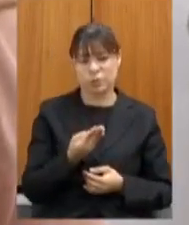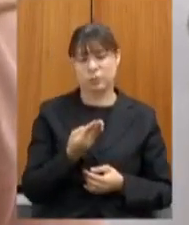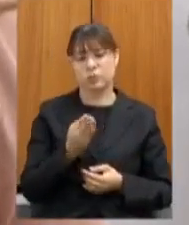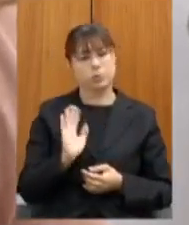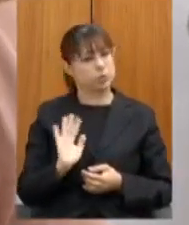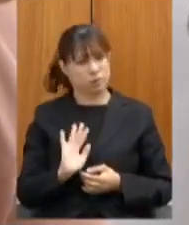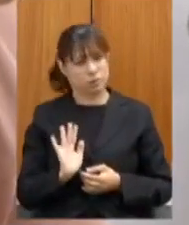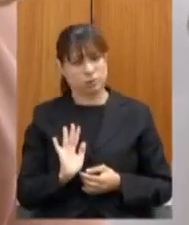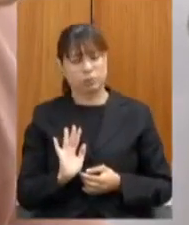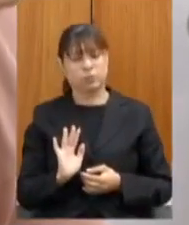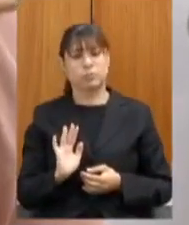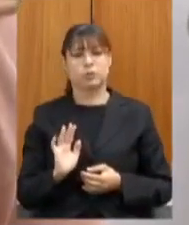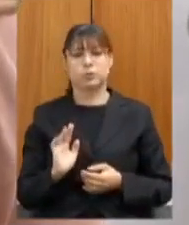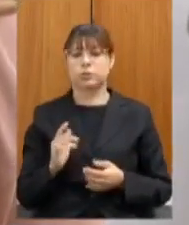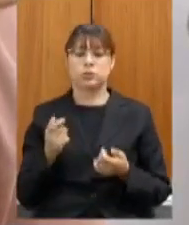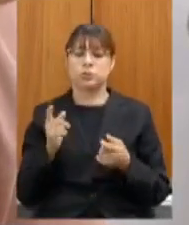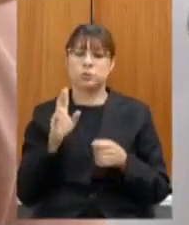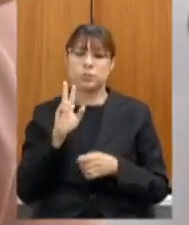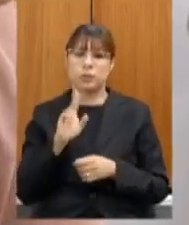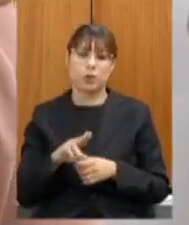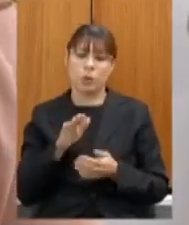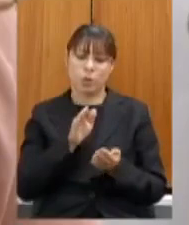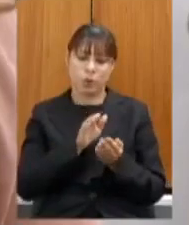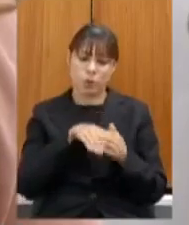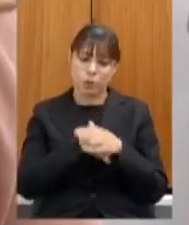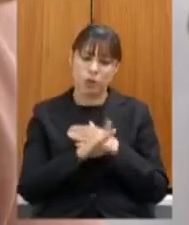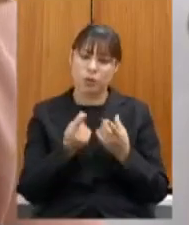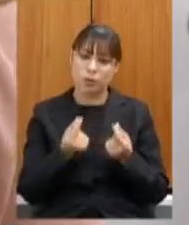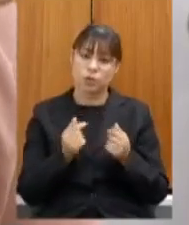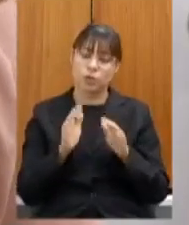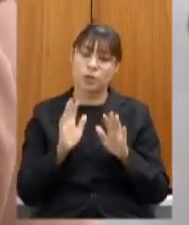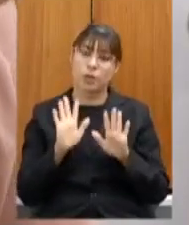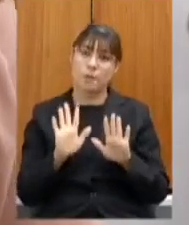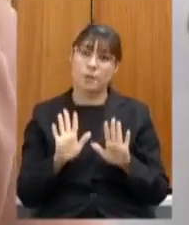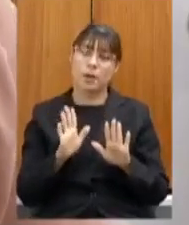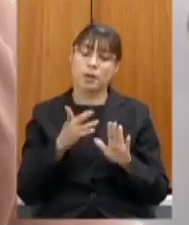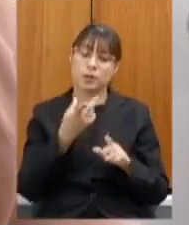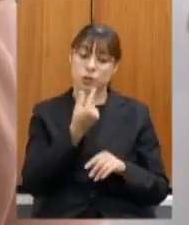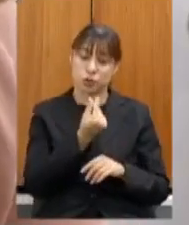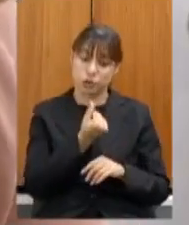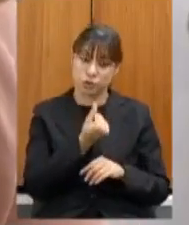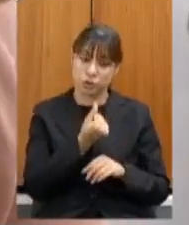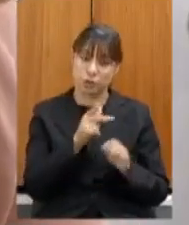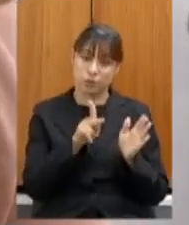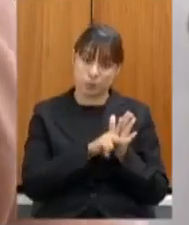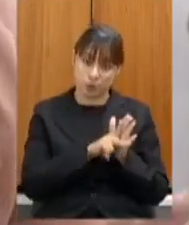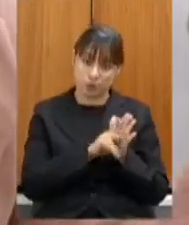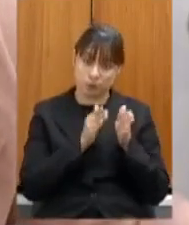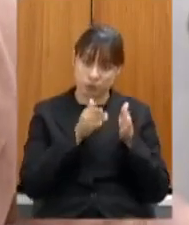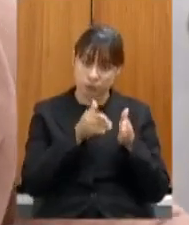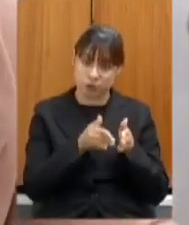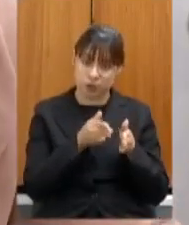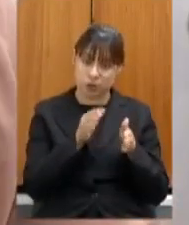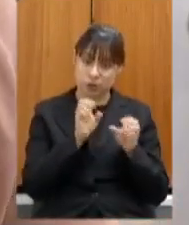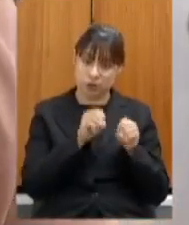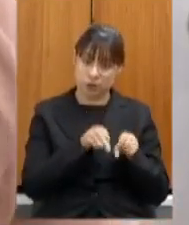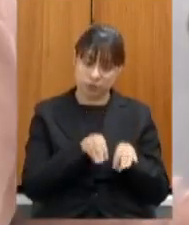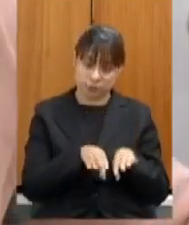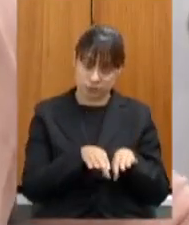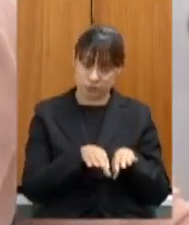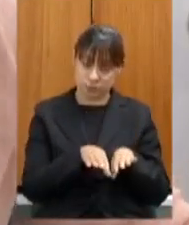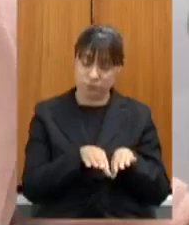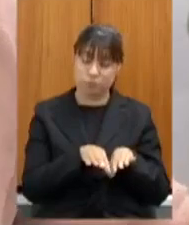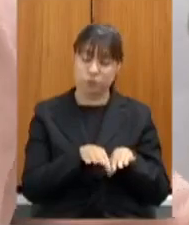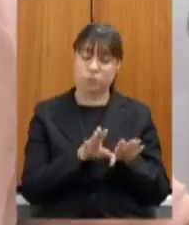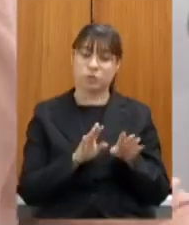meio de reais evidente que ele não está guardando esse dinheiro é evidente que ele pega o dinheiro vinculado da educação como não não